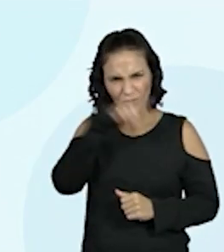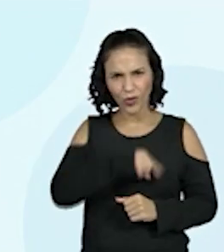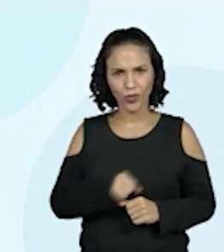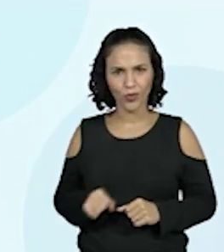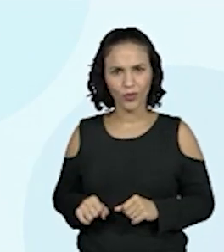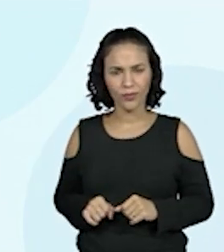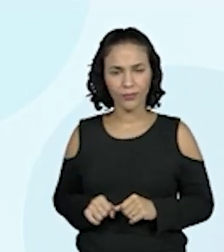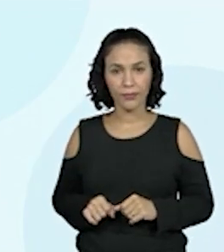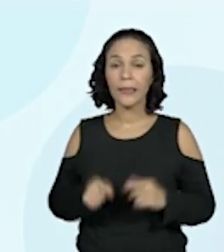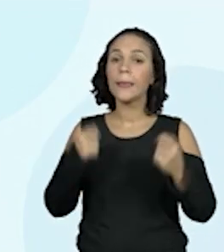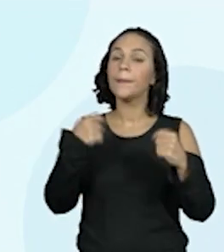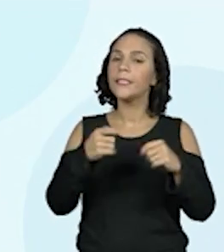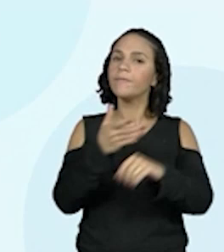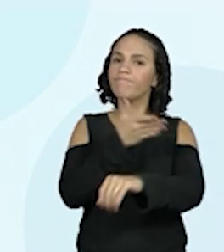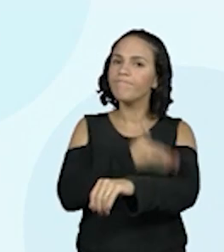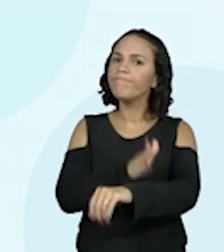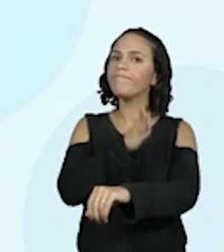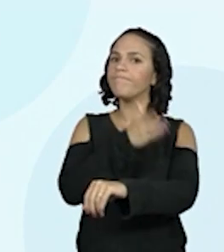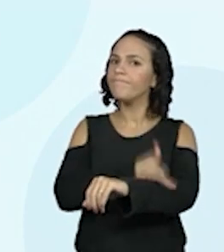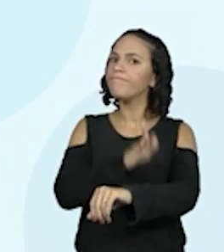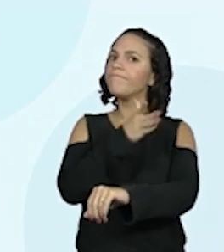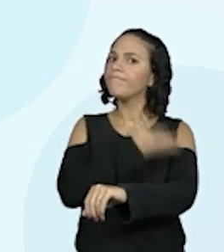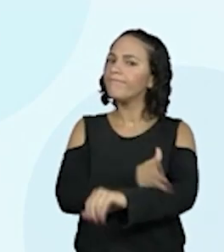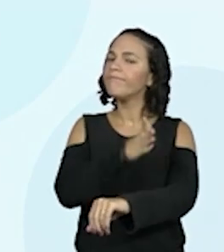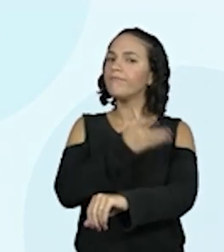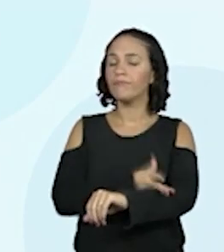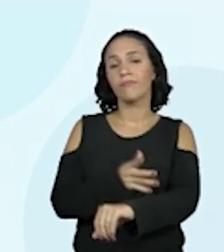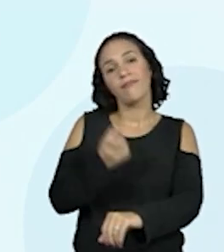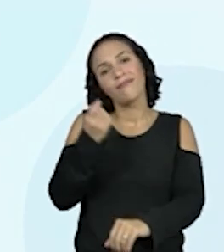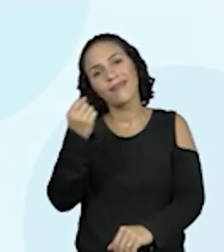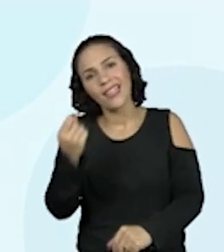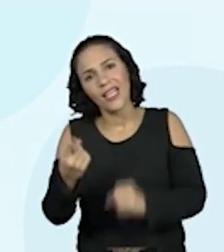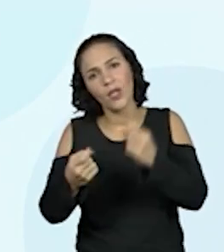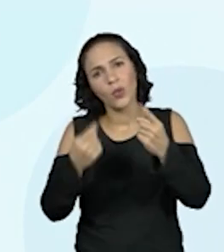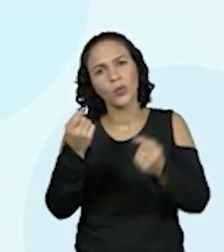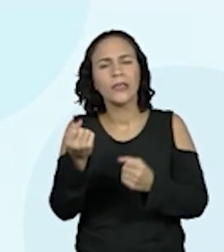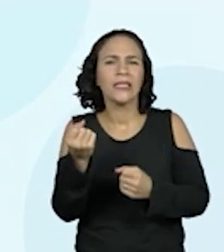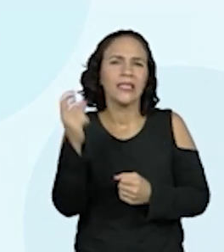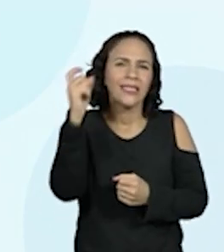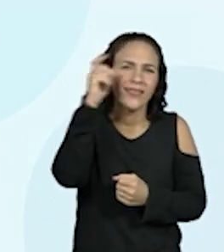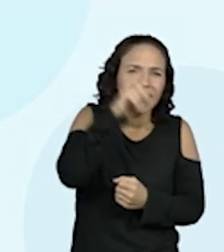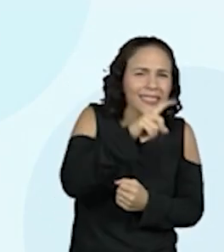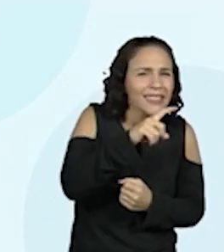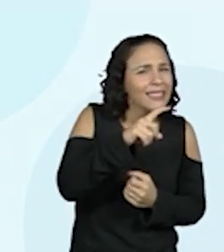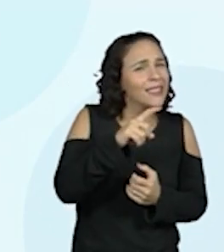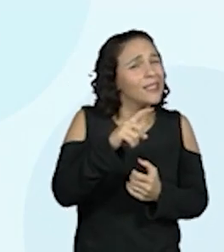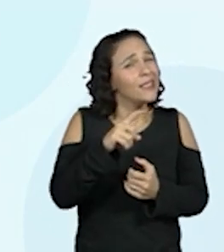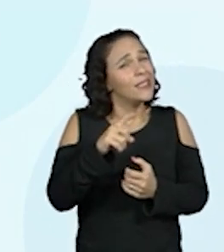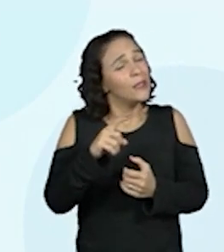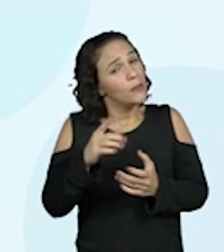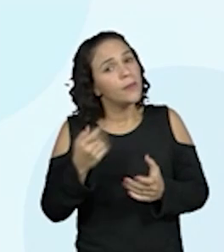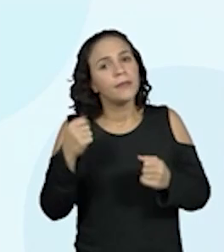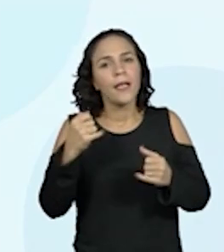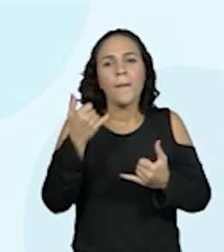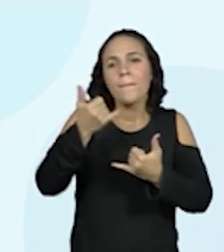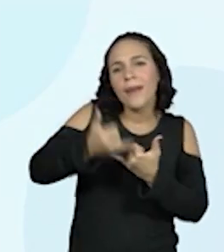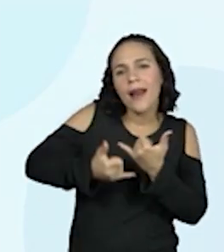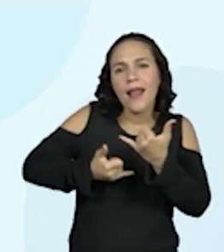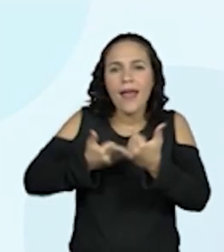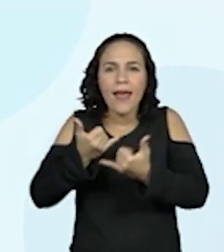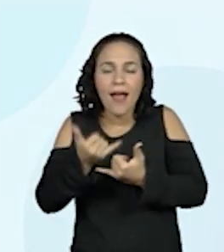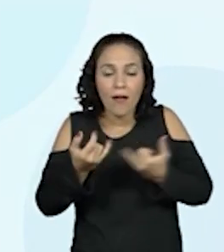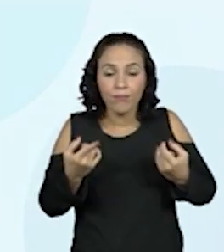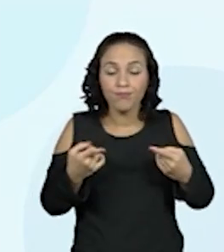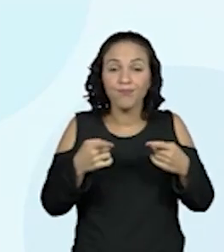pronto. Tem que treinar, não é? Para alguns, não vai ser tão simples. Por isso que precisa ir brincando. Ah, dá para